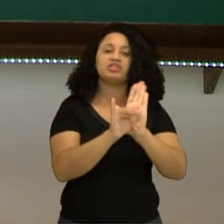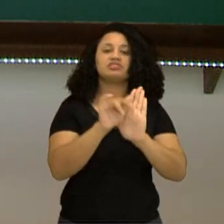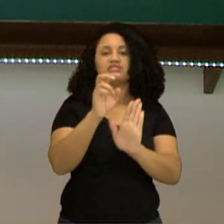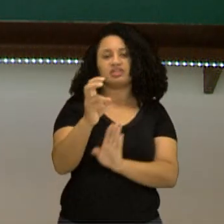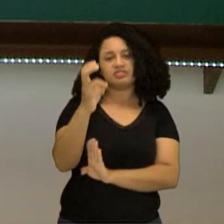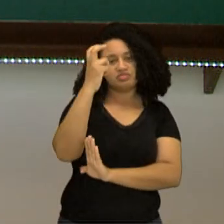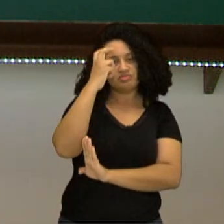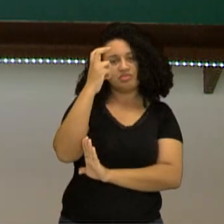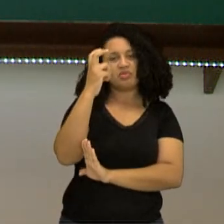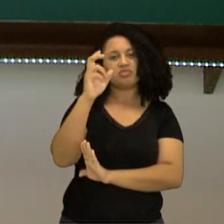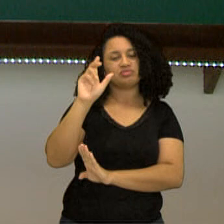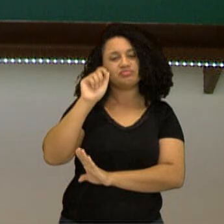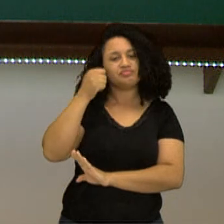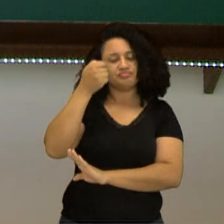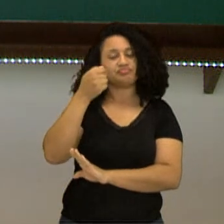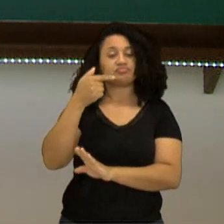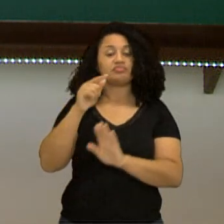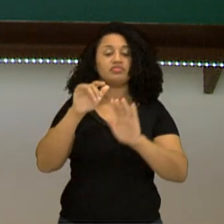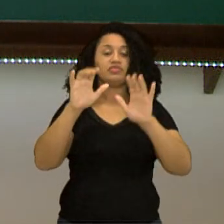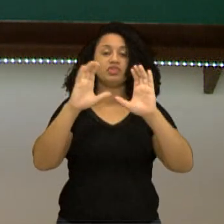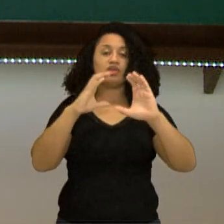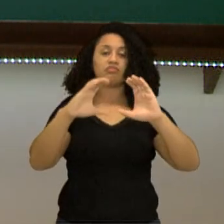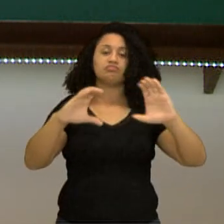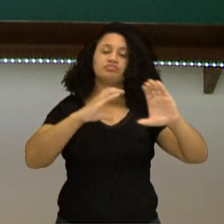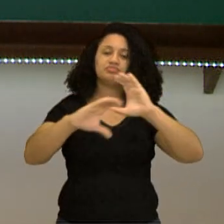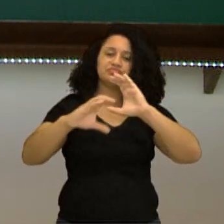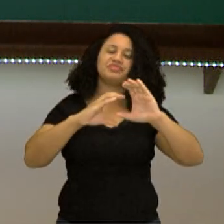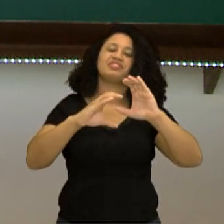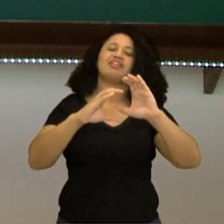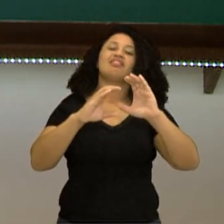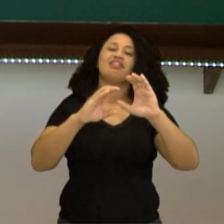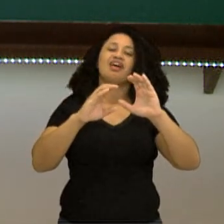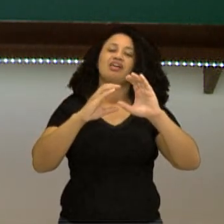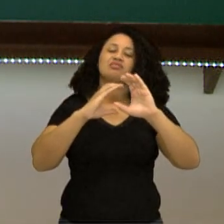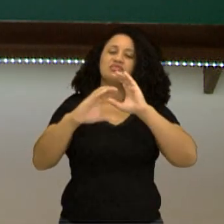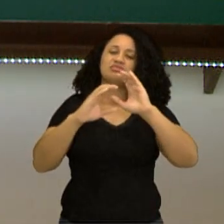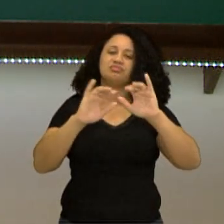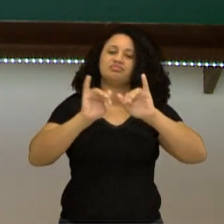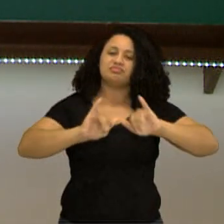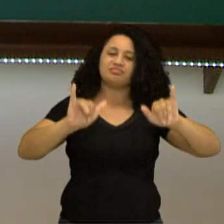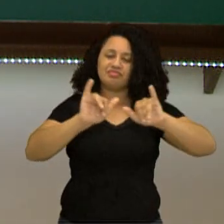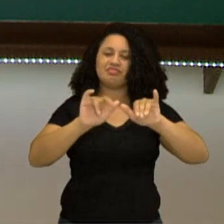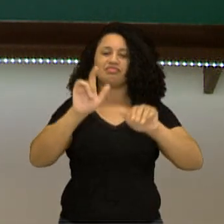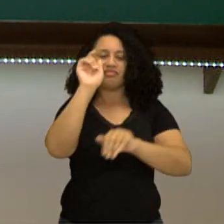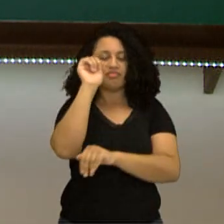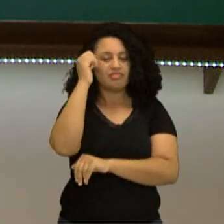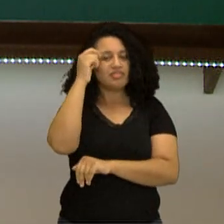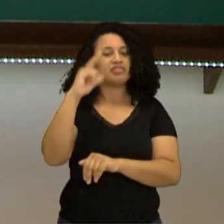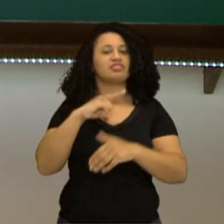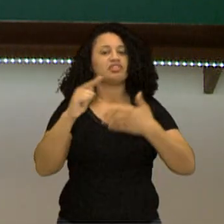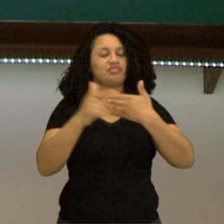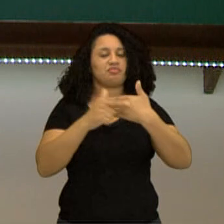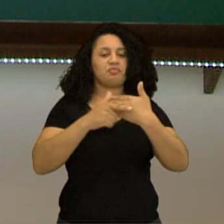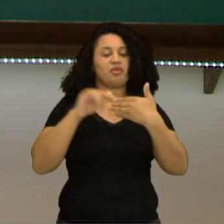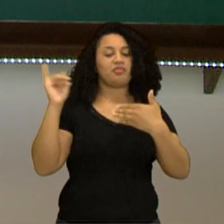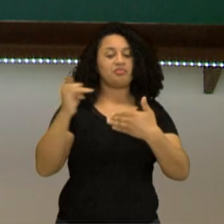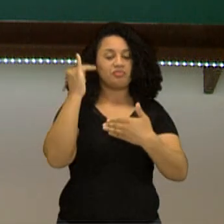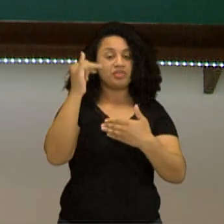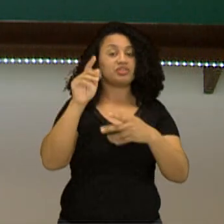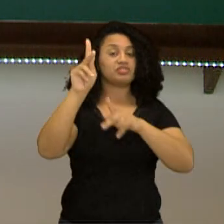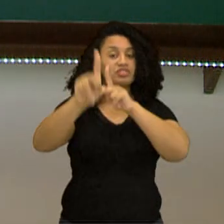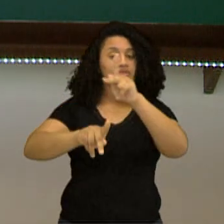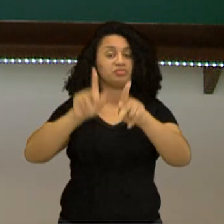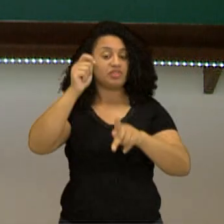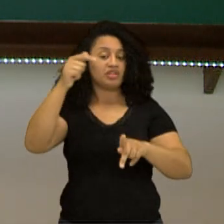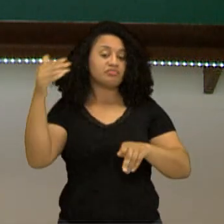valorizadas. A imprensa negra teve um papel muito importante nessa questão da inserção dos